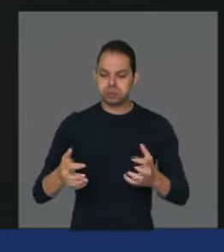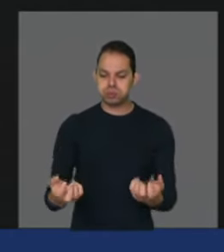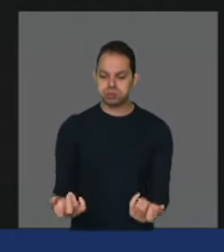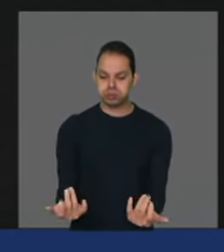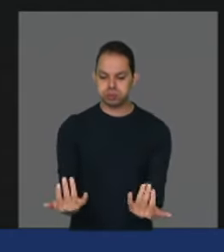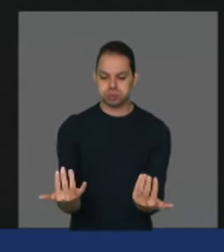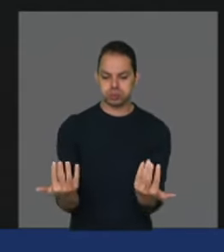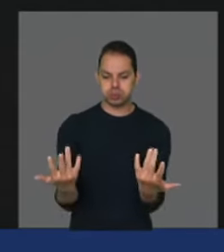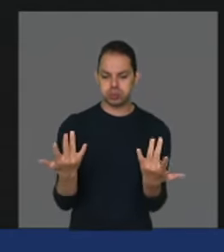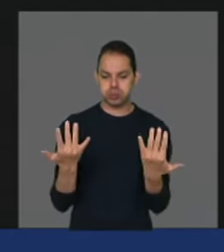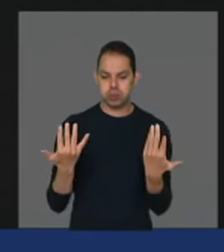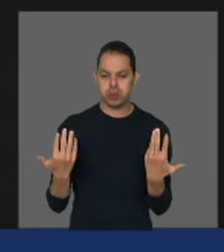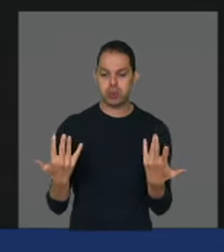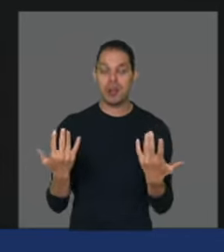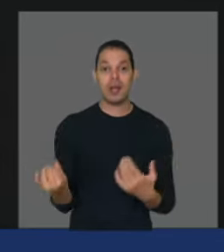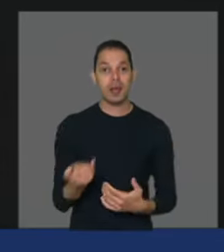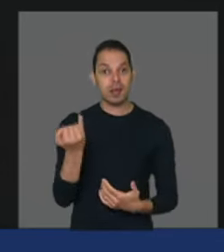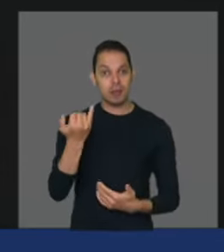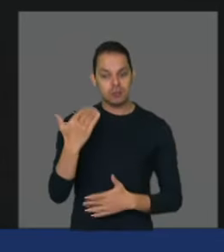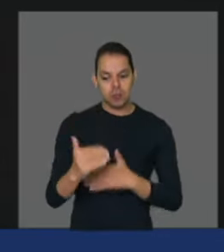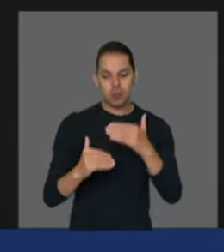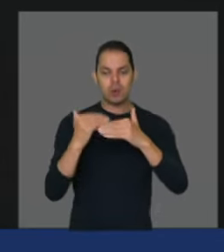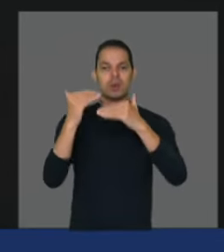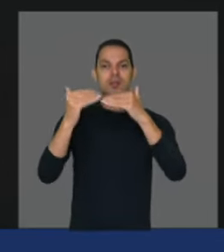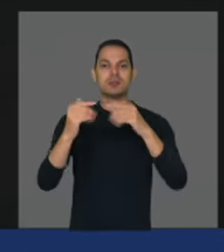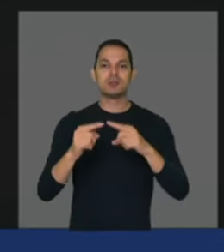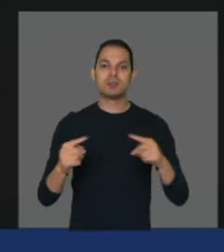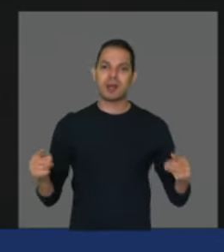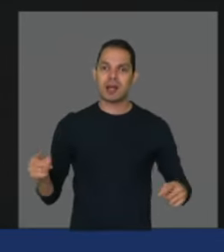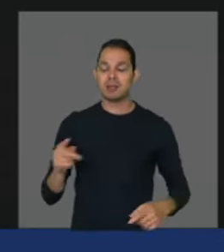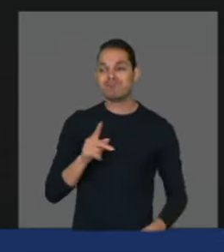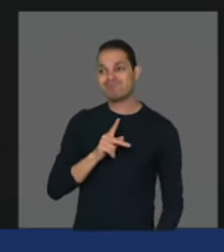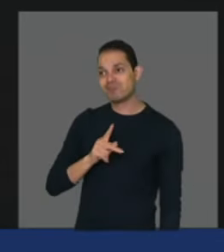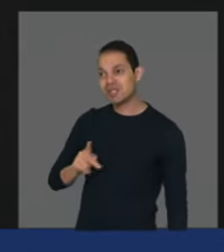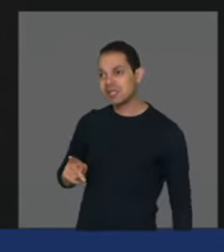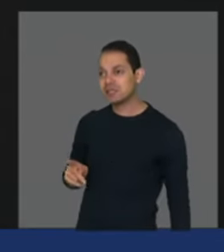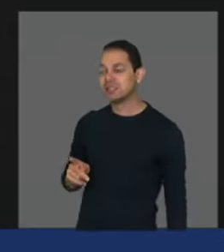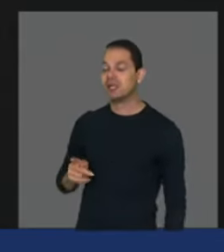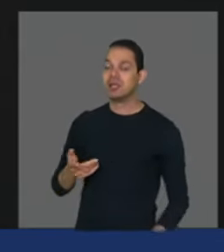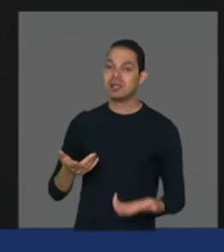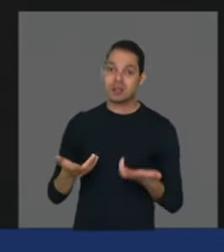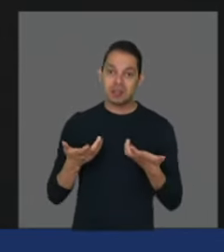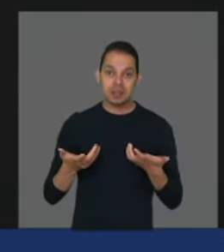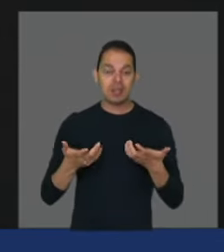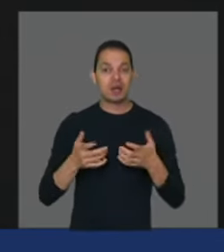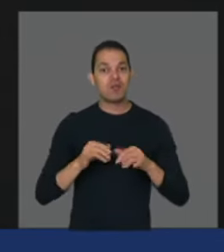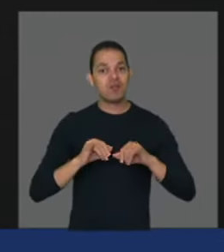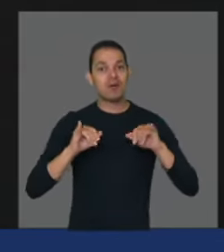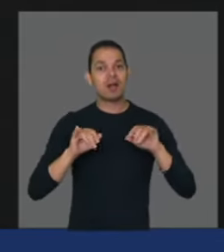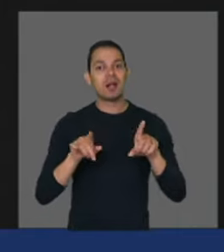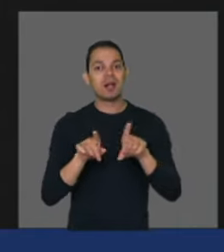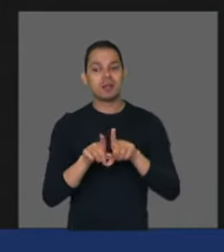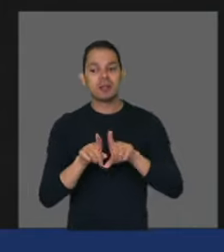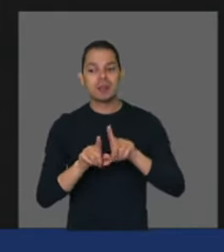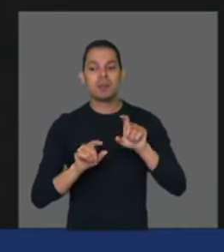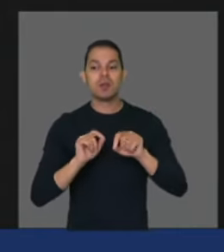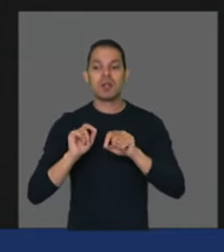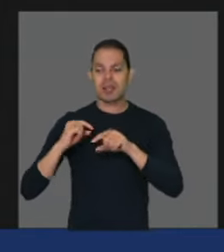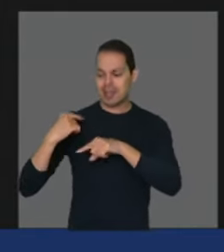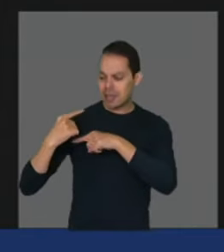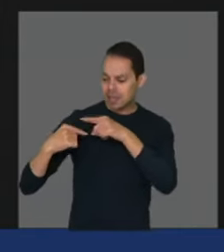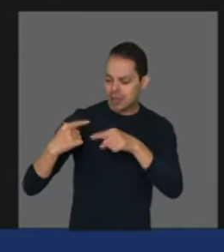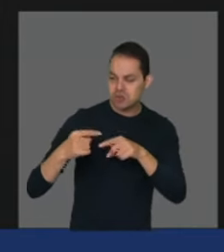avançar na produção mas senhor presidente quero afirmar de que a sucessão rural